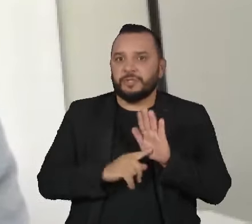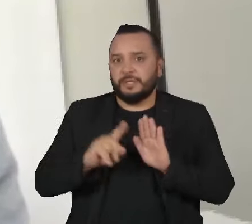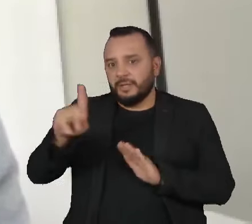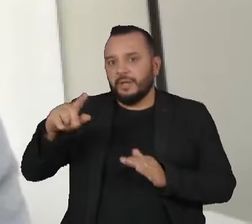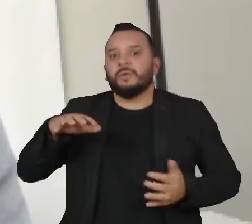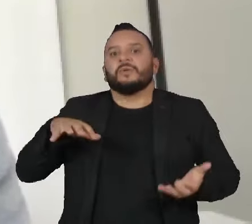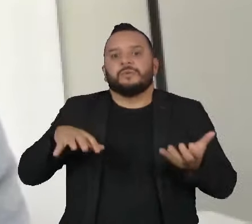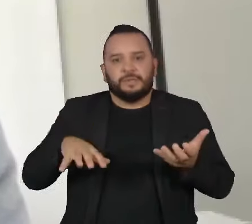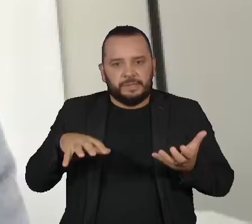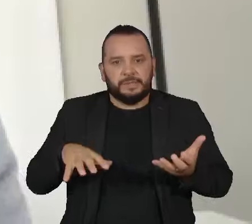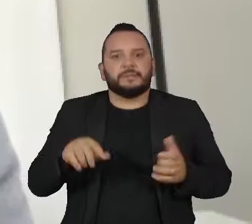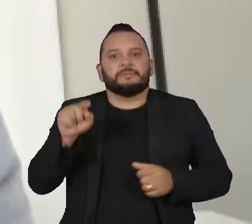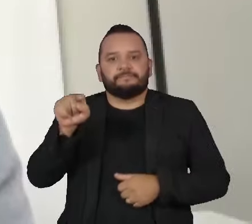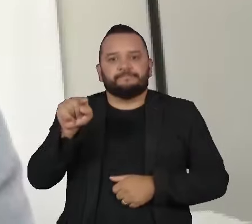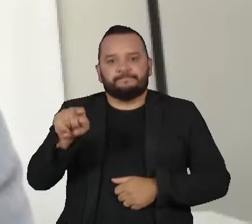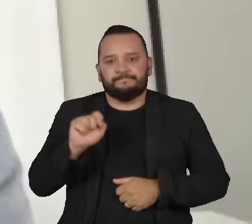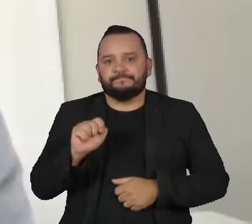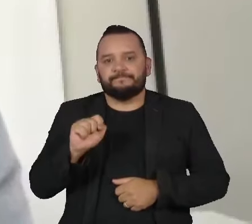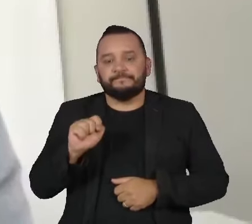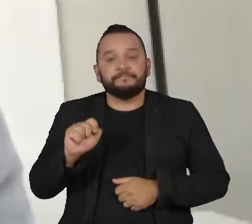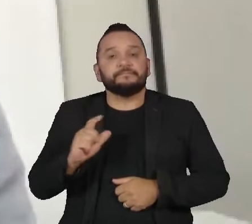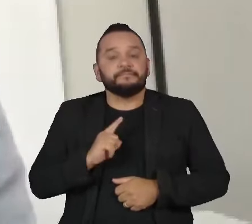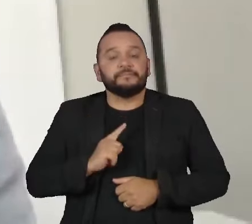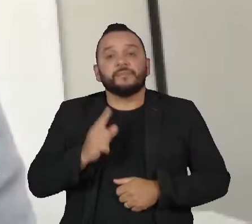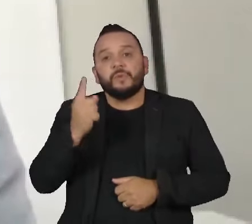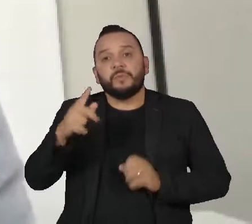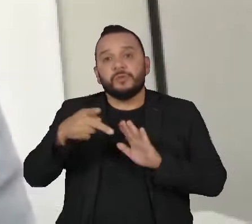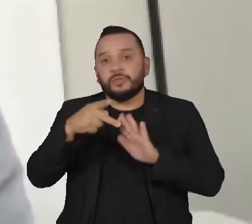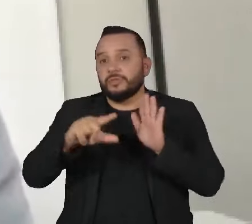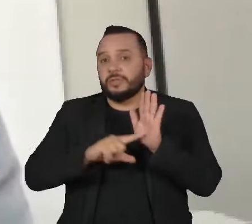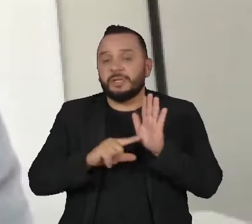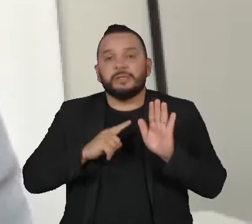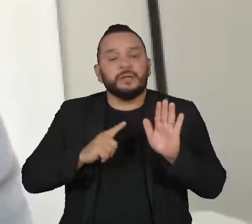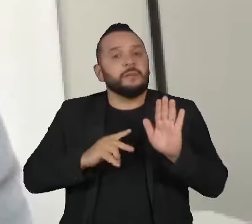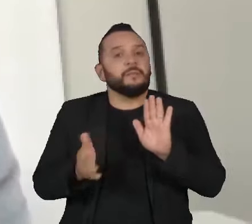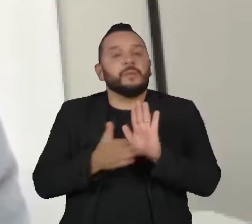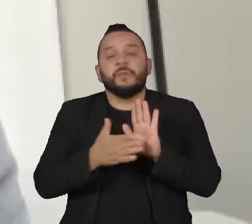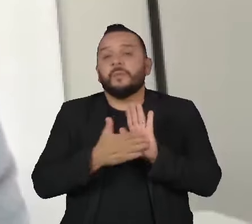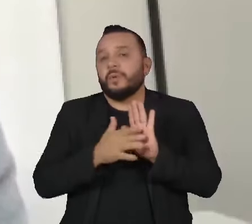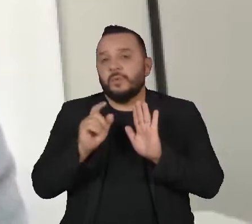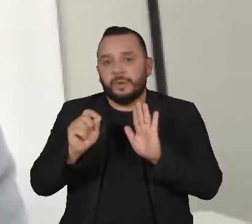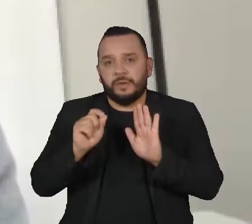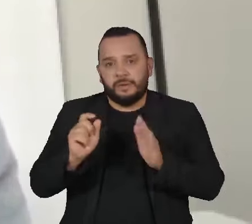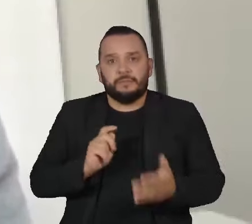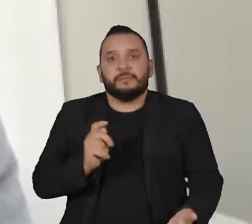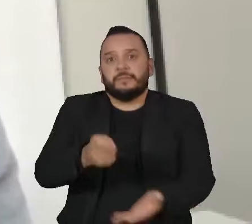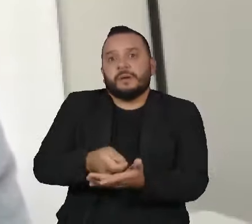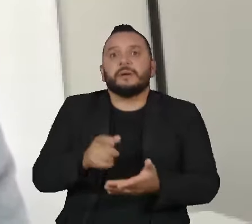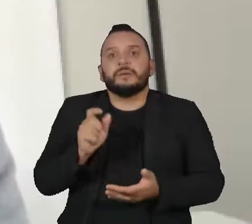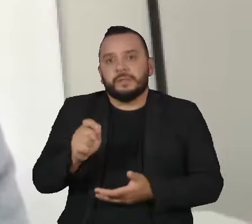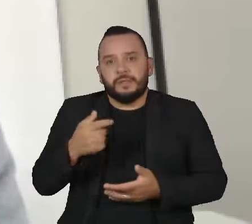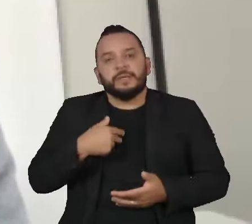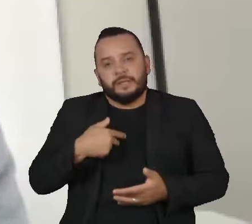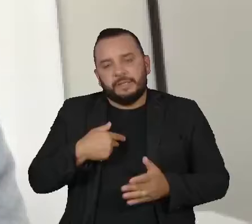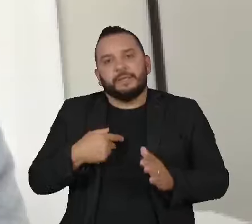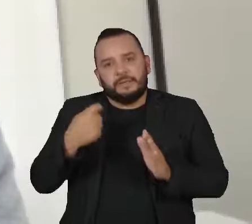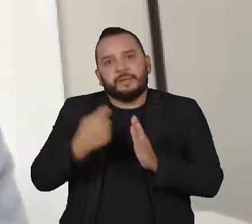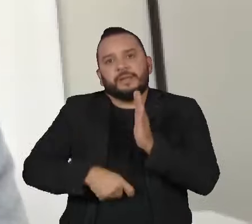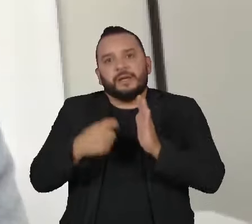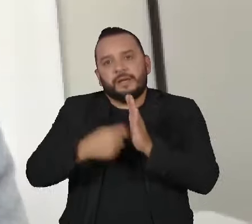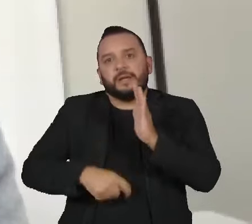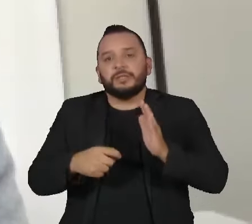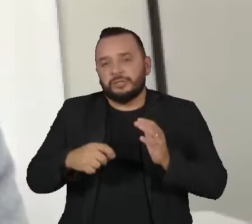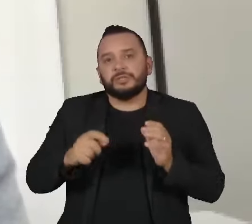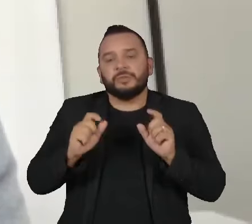Congresso nesse sentido e um deles propõe a isenção do pagamento da tarifa de uso da